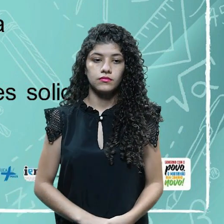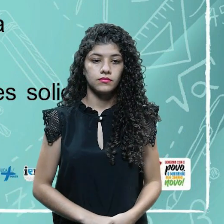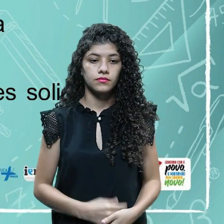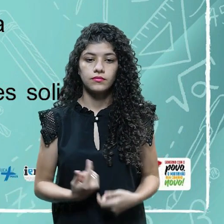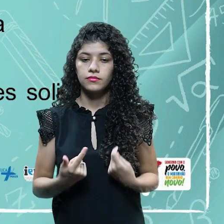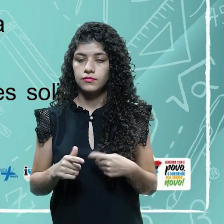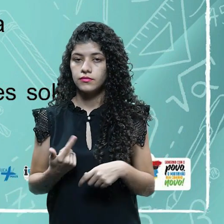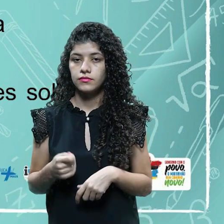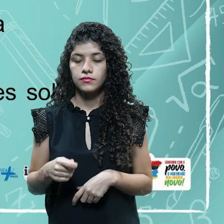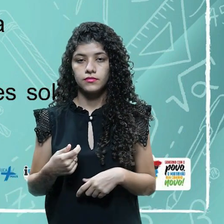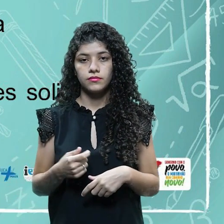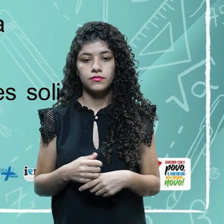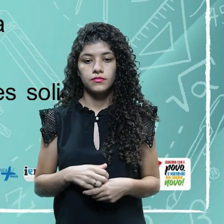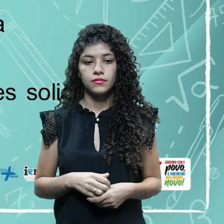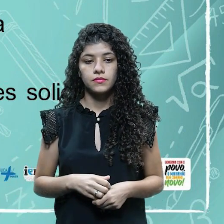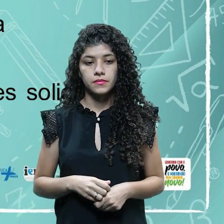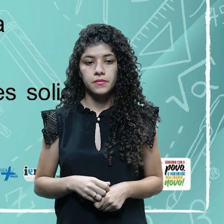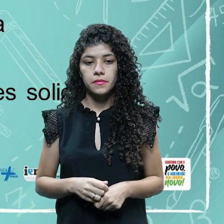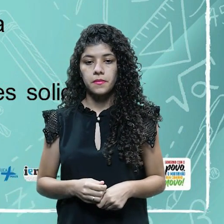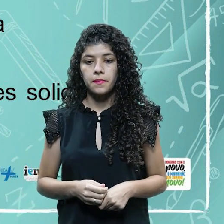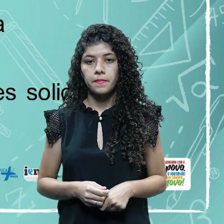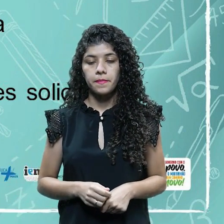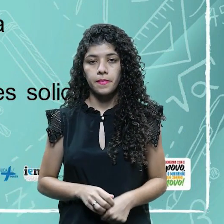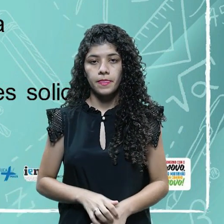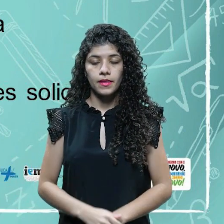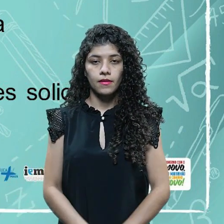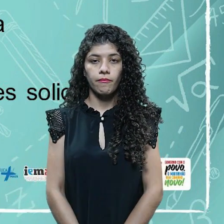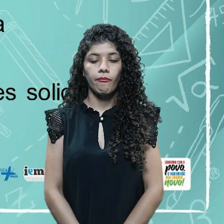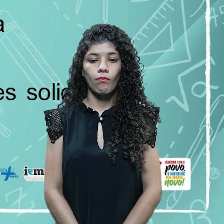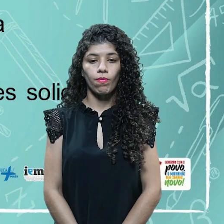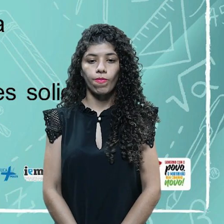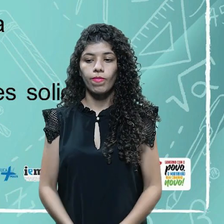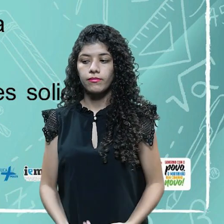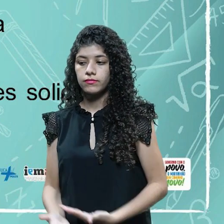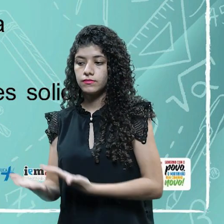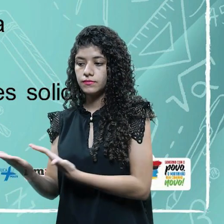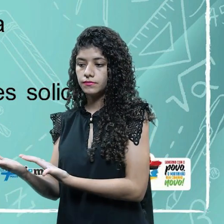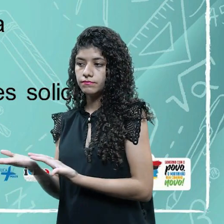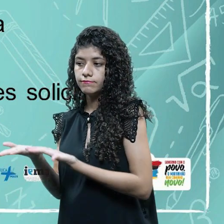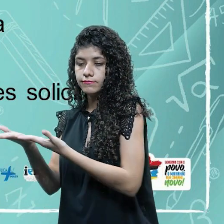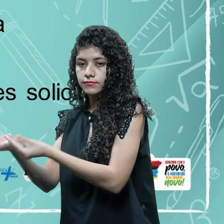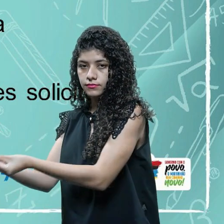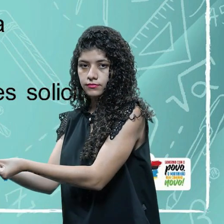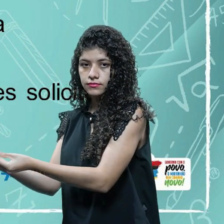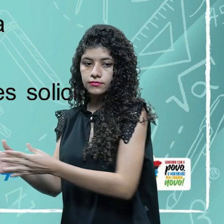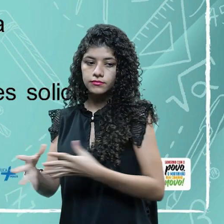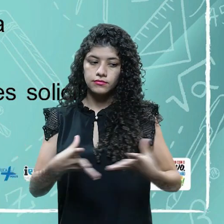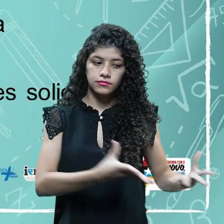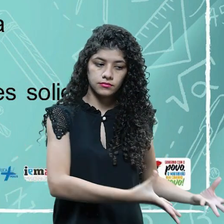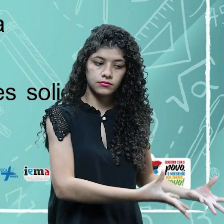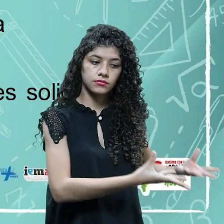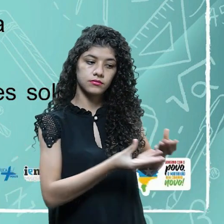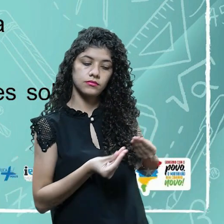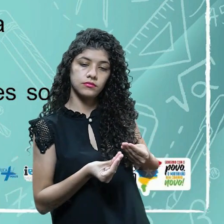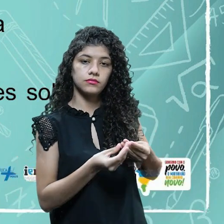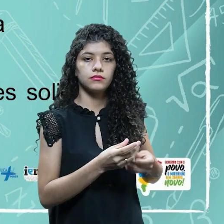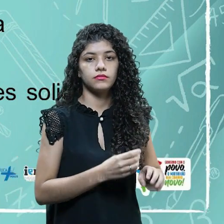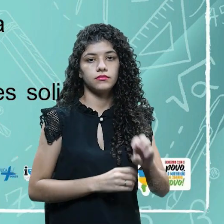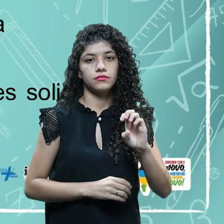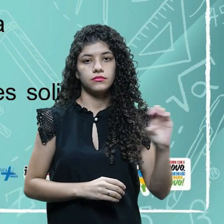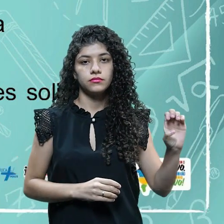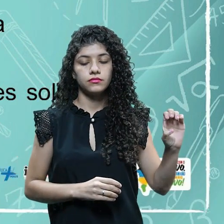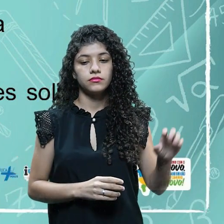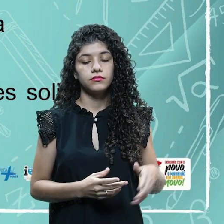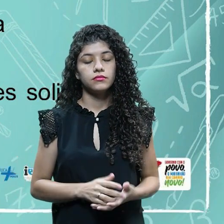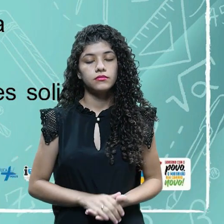pela esquerda. Se precisar tirar, então, coloca na direita, tira pela esquerda. Esteja sempre atento às solicitações da